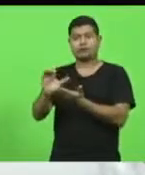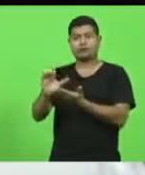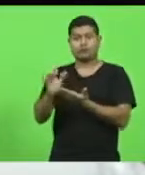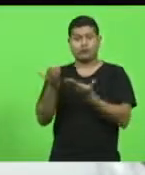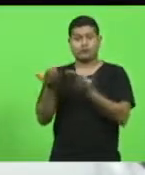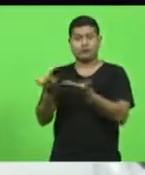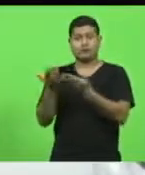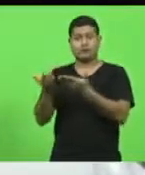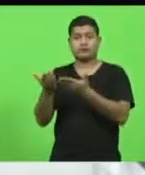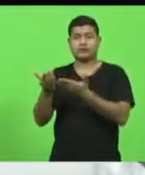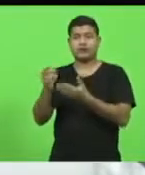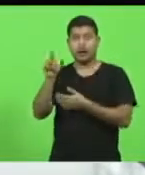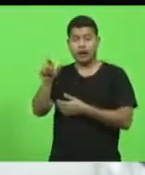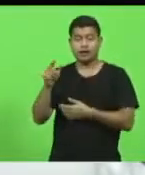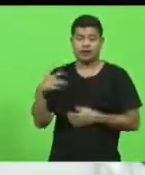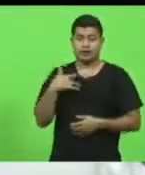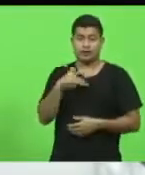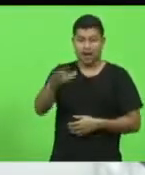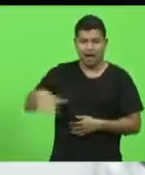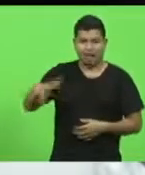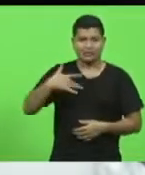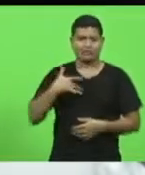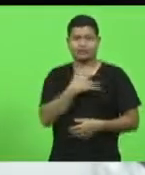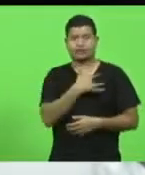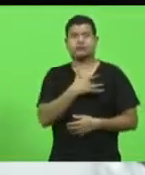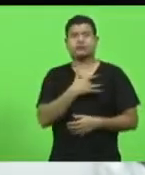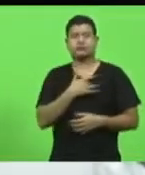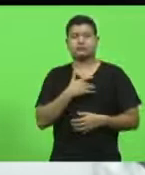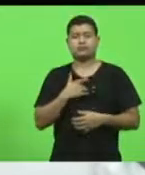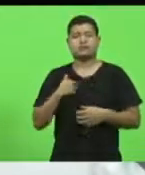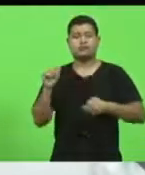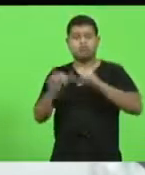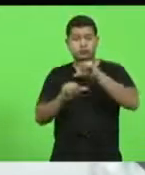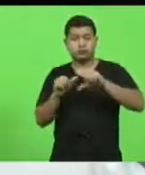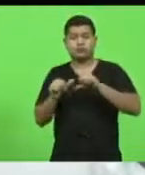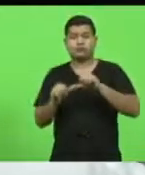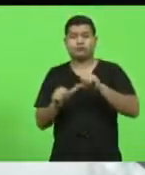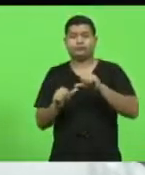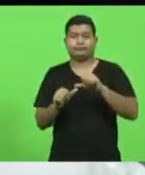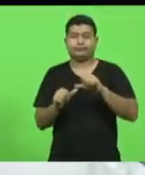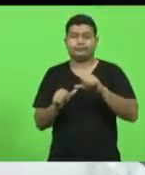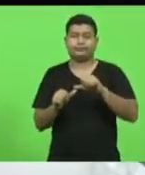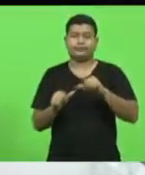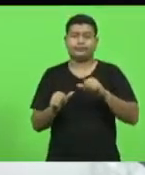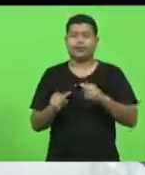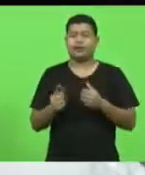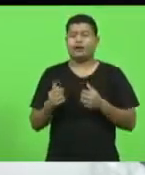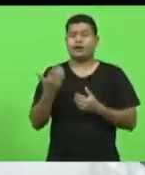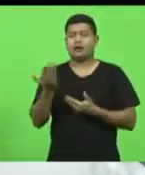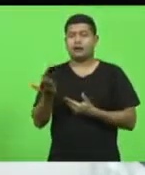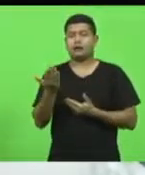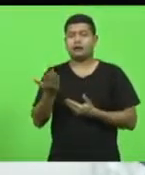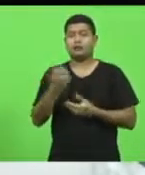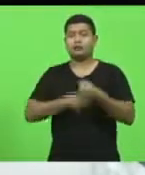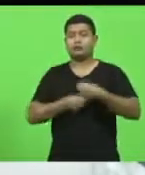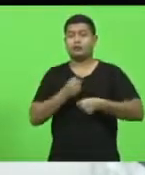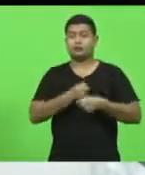reajustado no último ano do governo Temer. Mas nós realmente